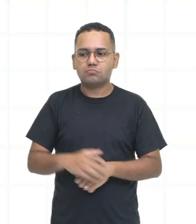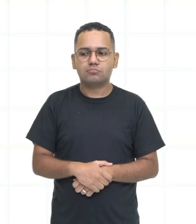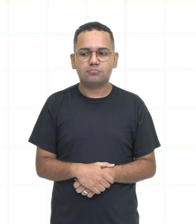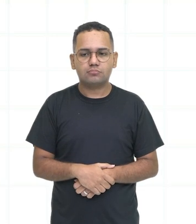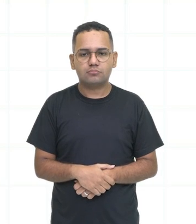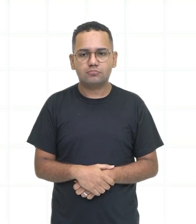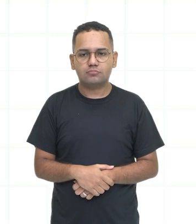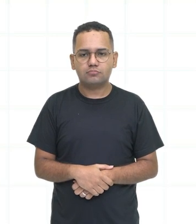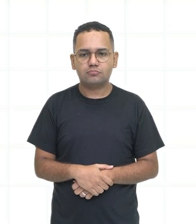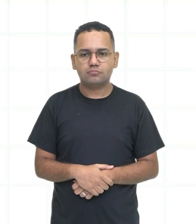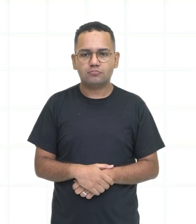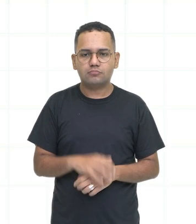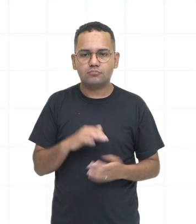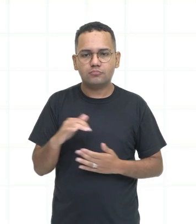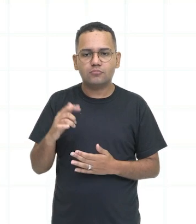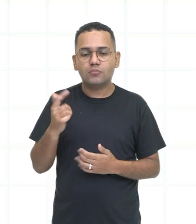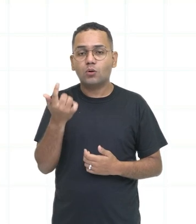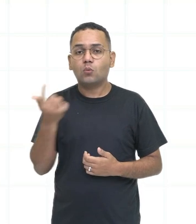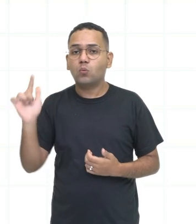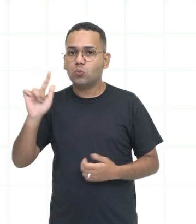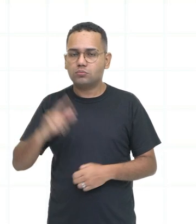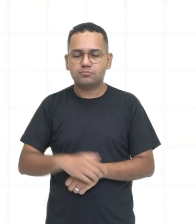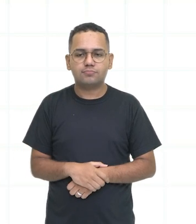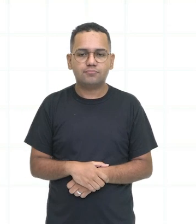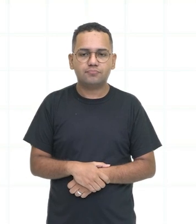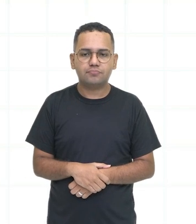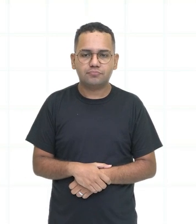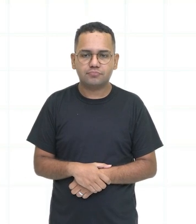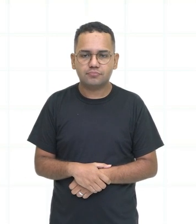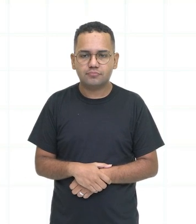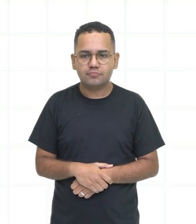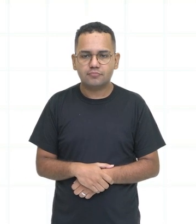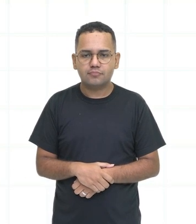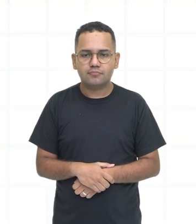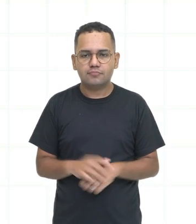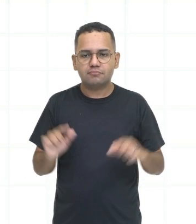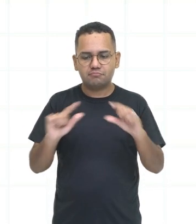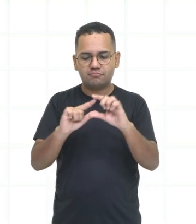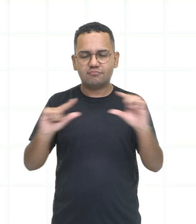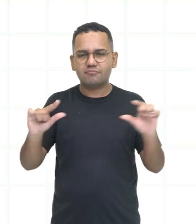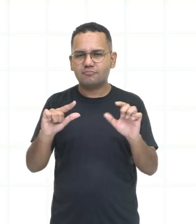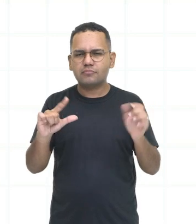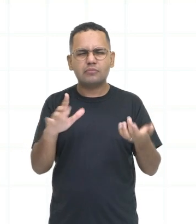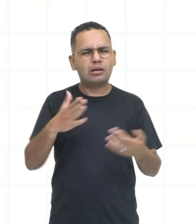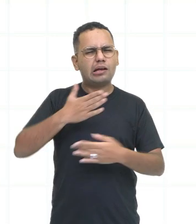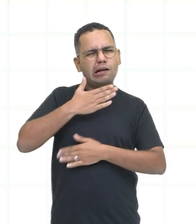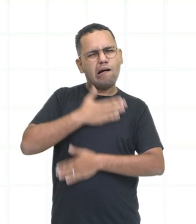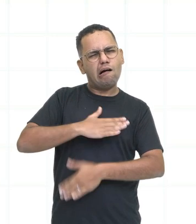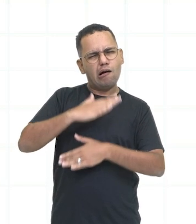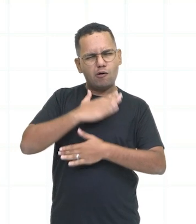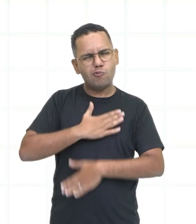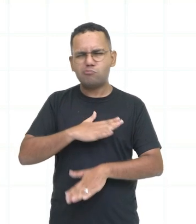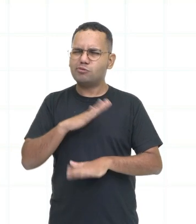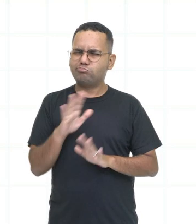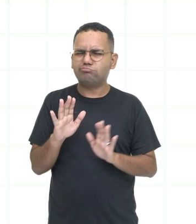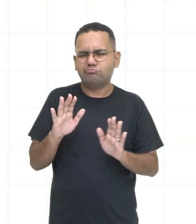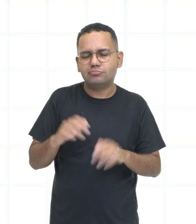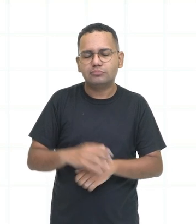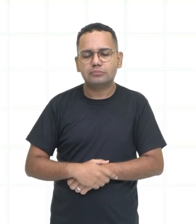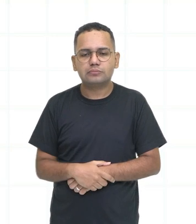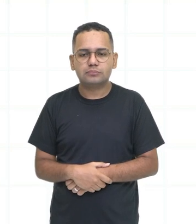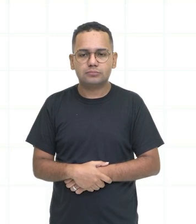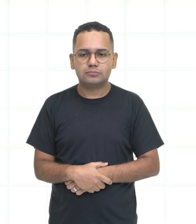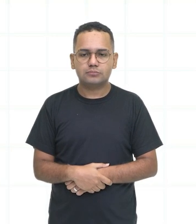Take it easy. Olha essa expressão. Anota. É uma expressão bastante utilizada em inglês. Significa relaxa, tenha calma, fique tranquila. Take it easy.